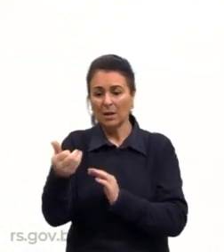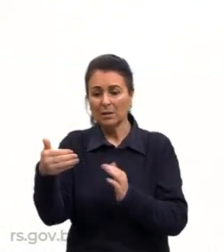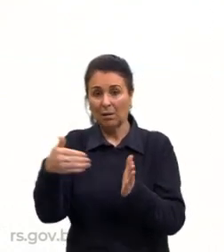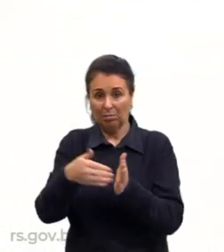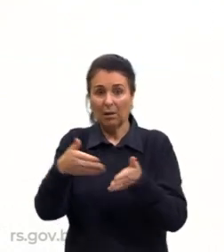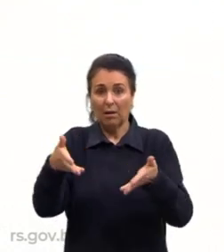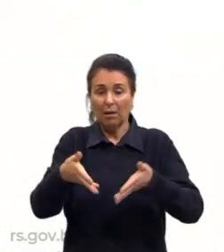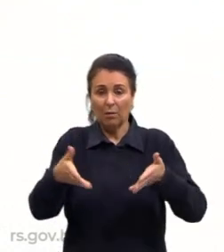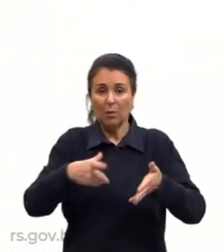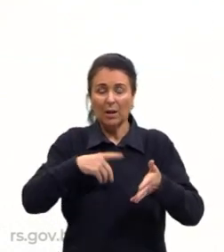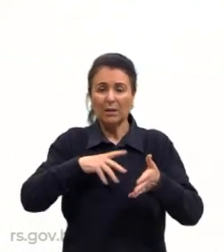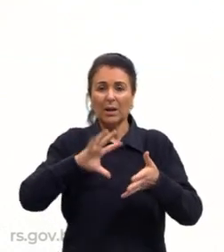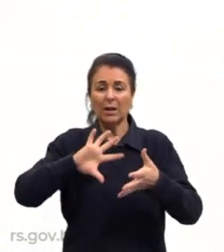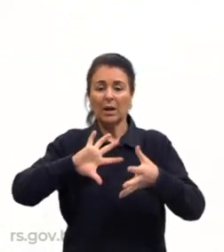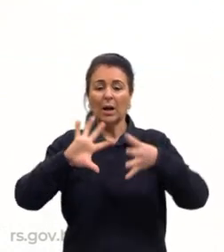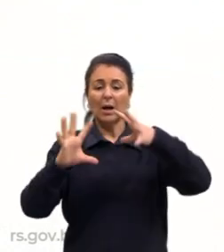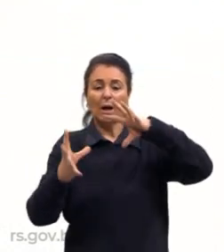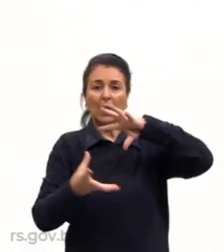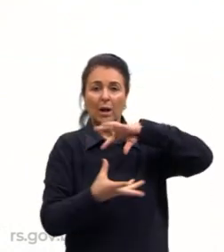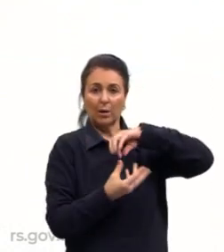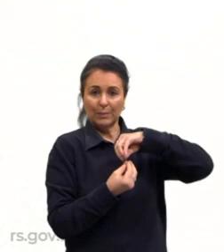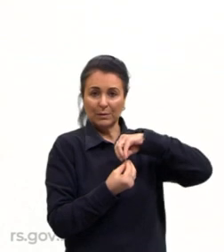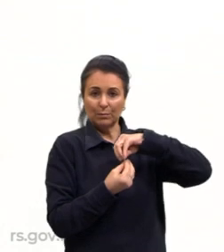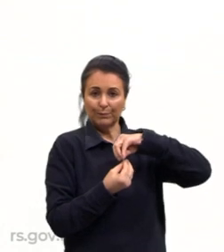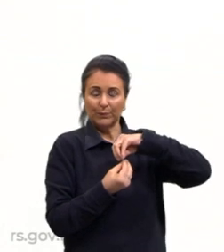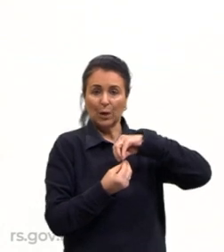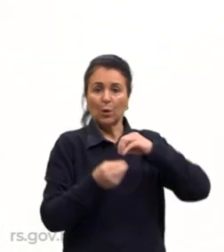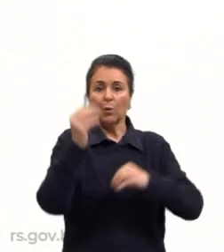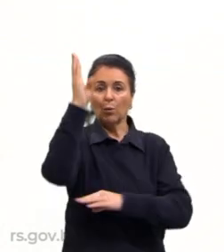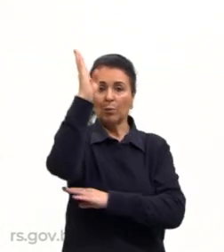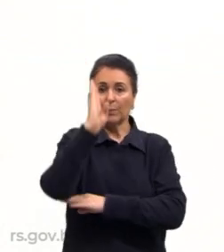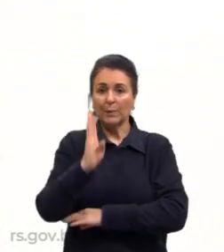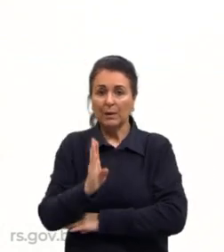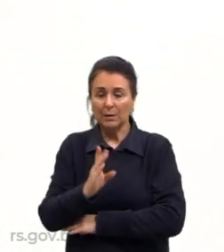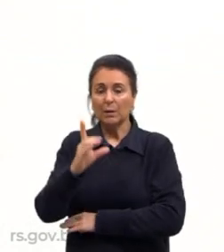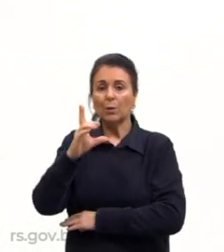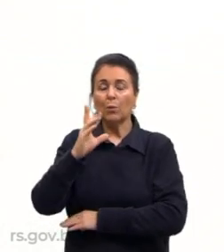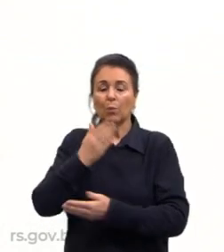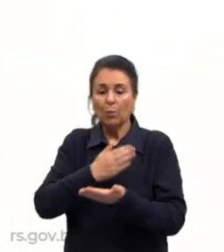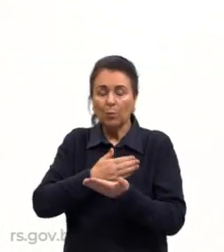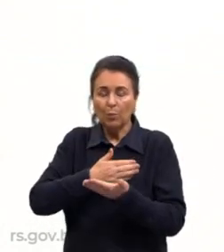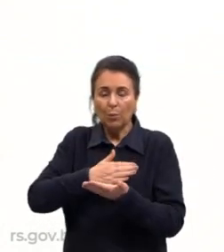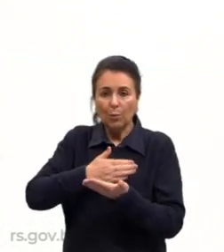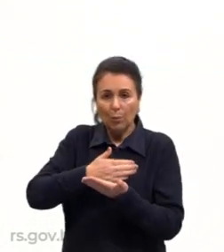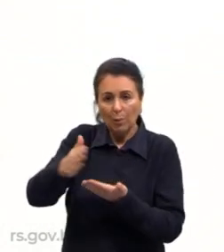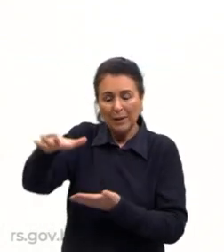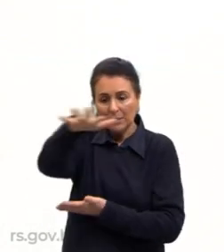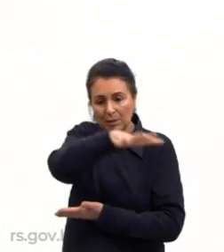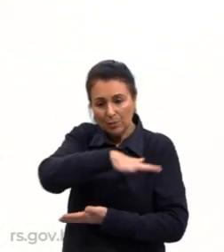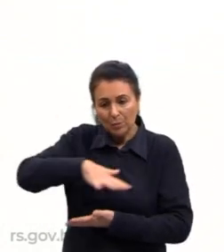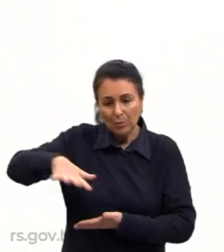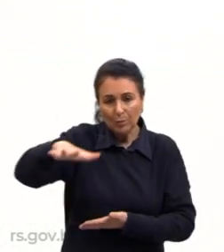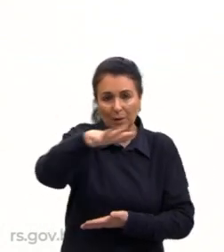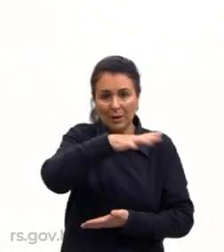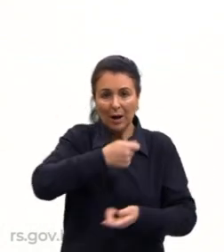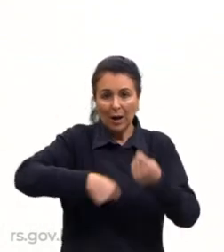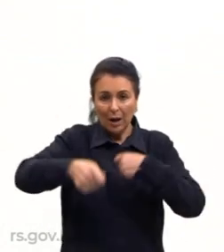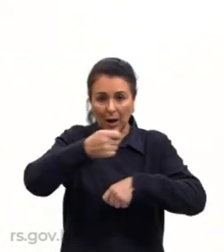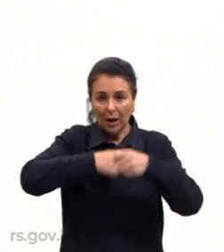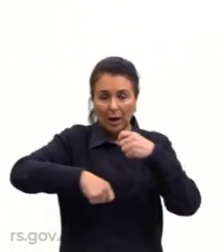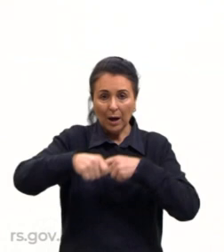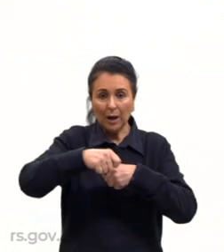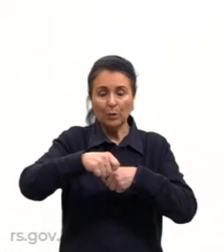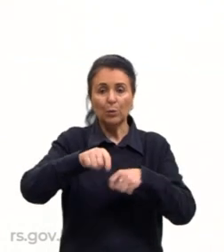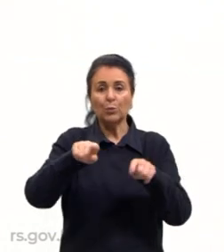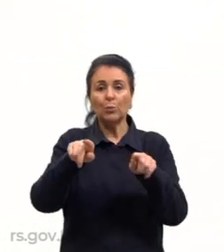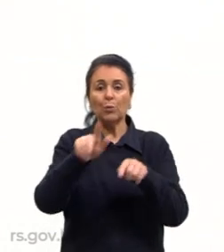essa globalização. quando o Brasil entra no mercado externo, justamente com o Juscelino